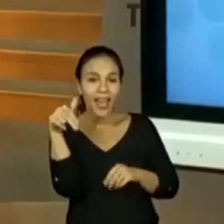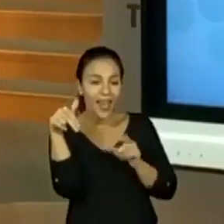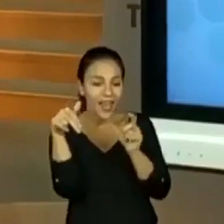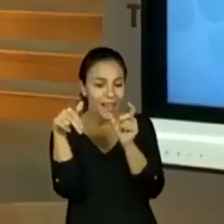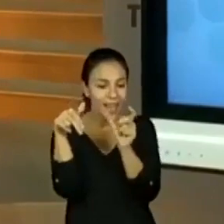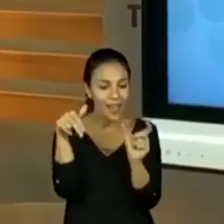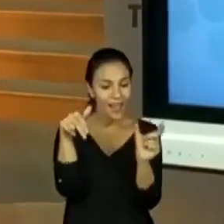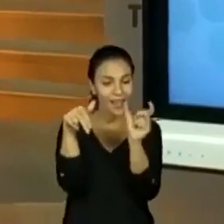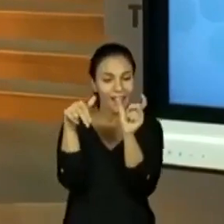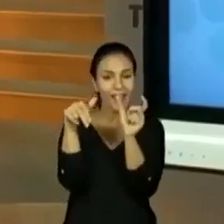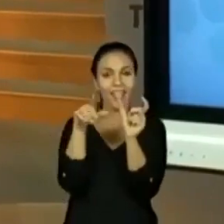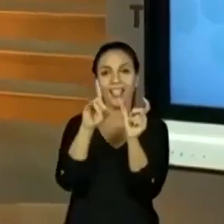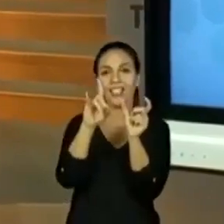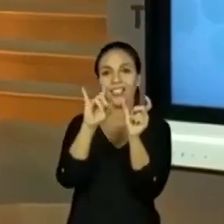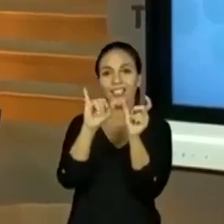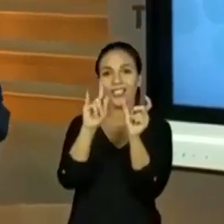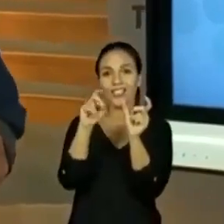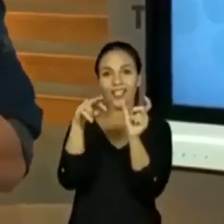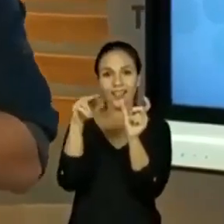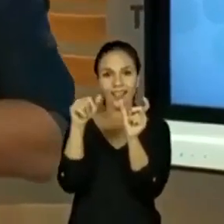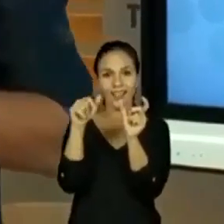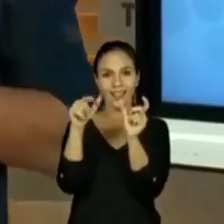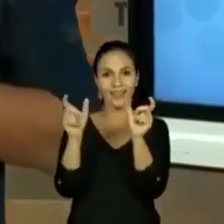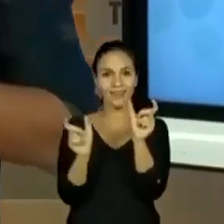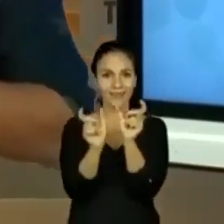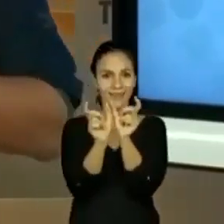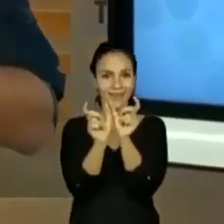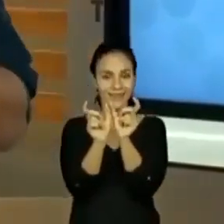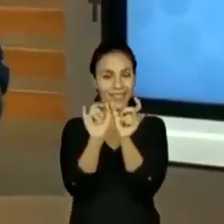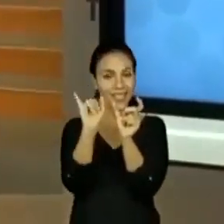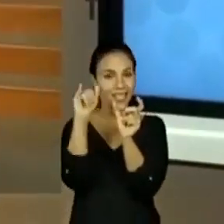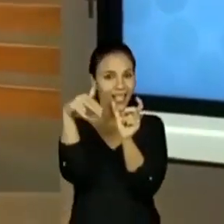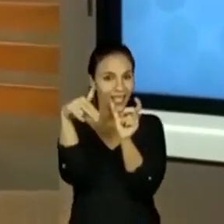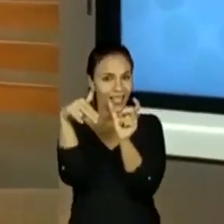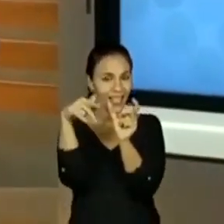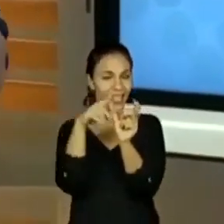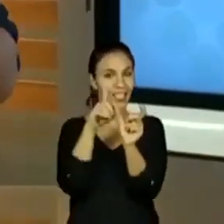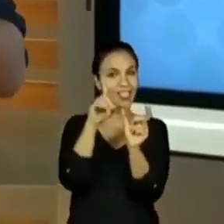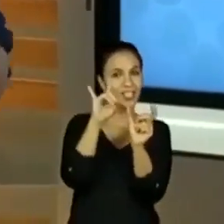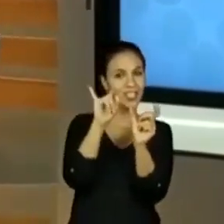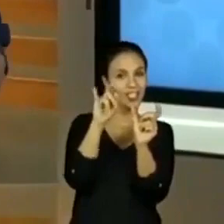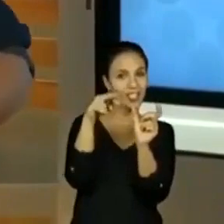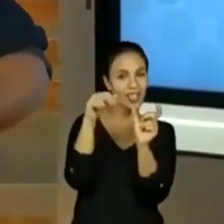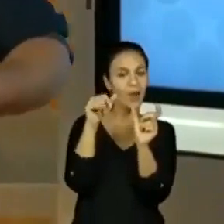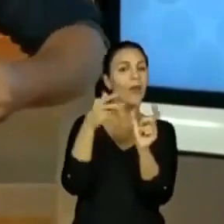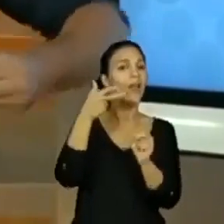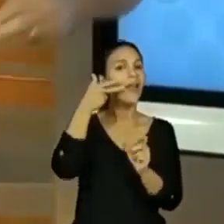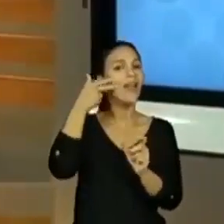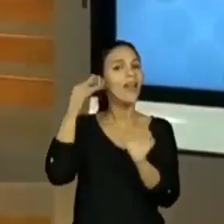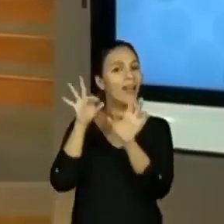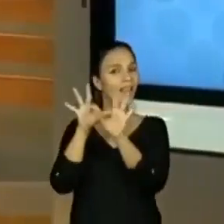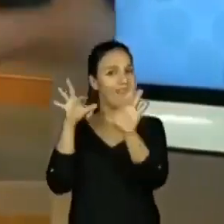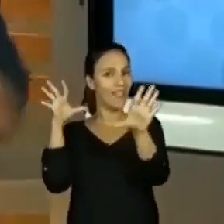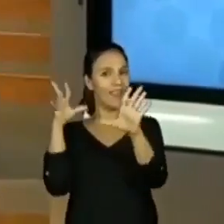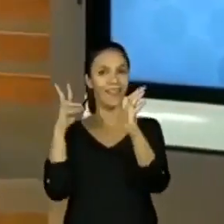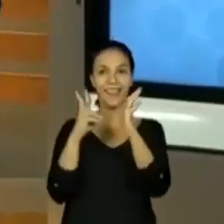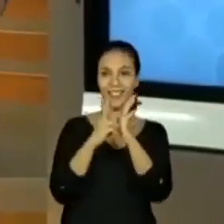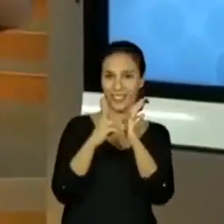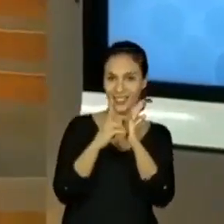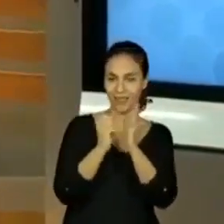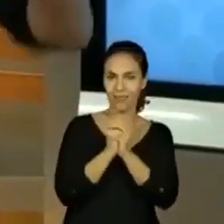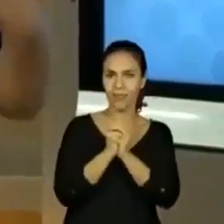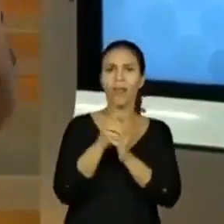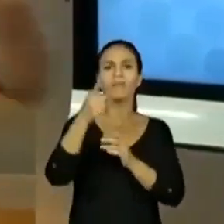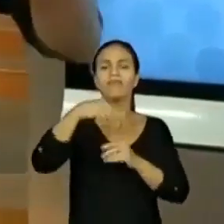dígina. Qual foi a população? Já vai colocando. População indígena. E nós discutimos a grande importância